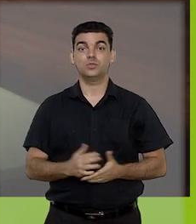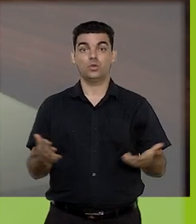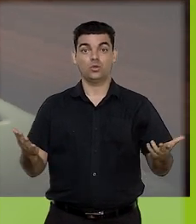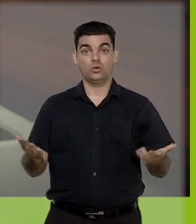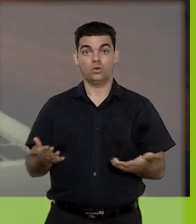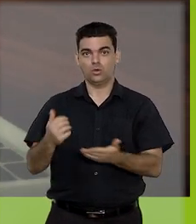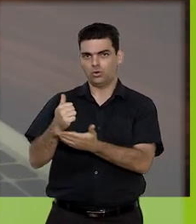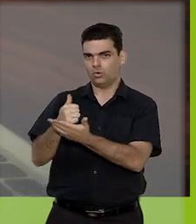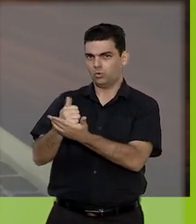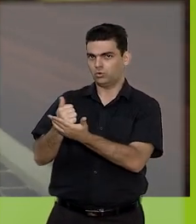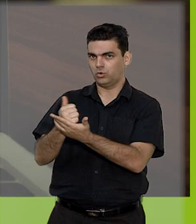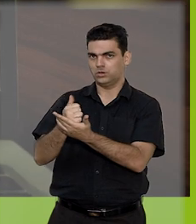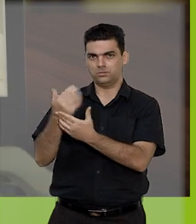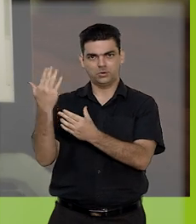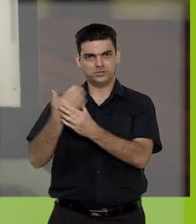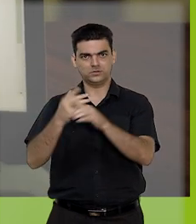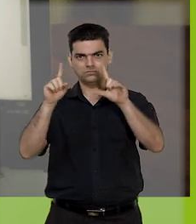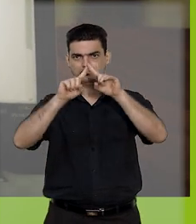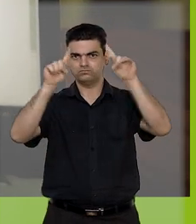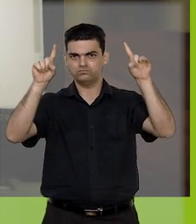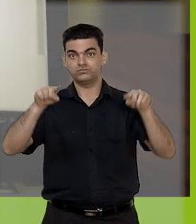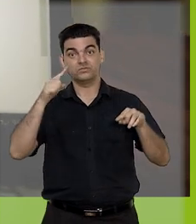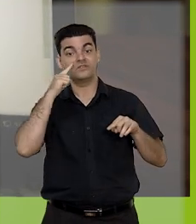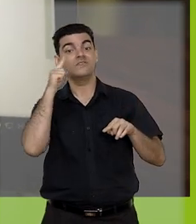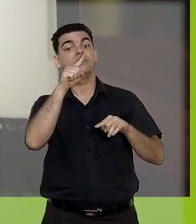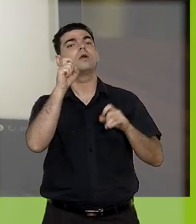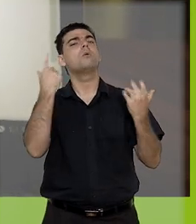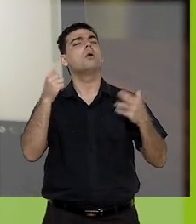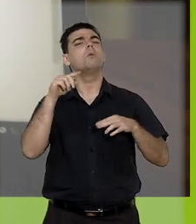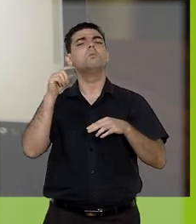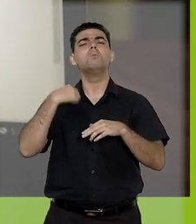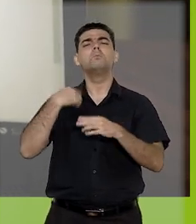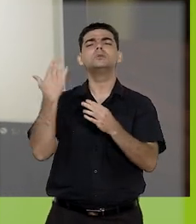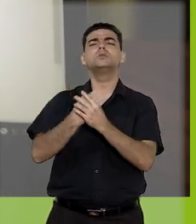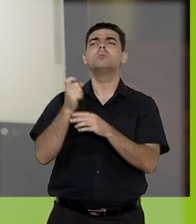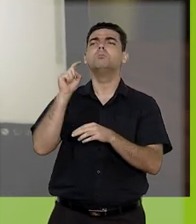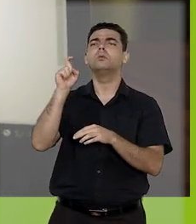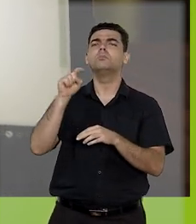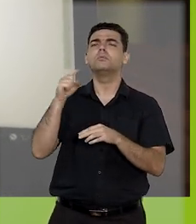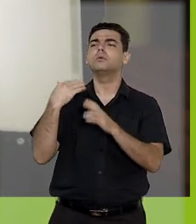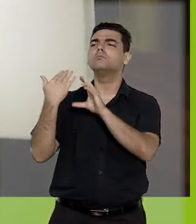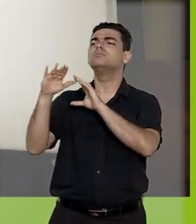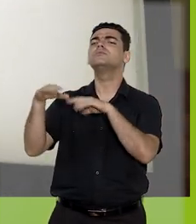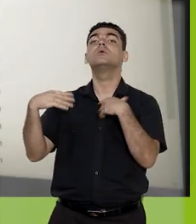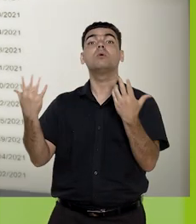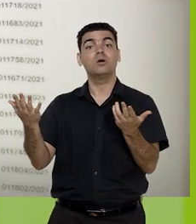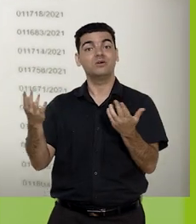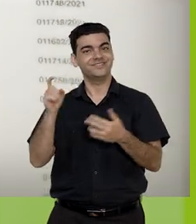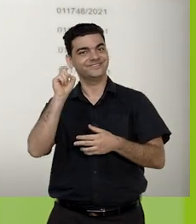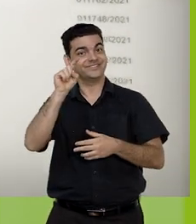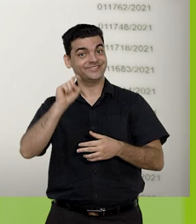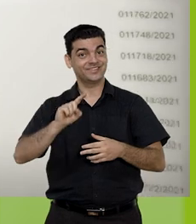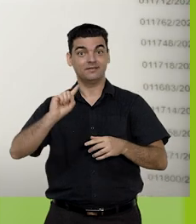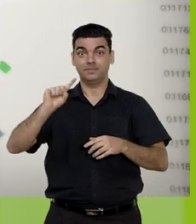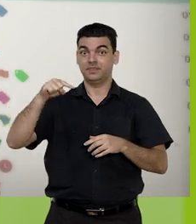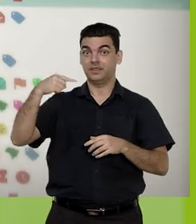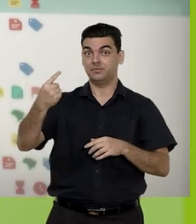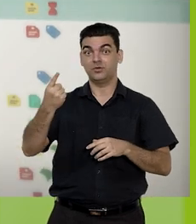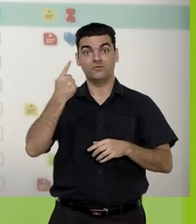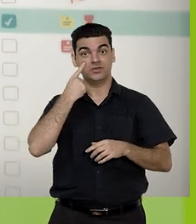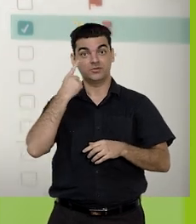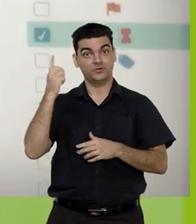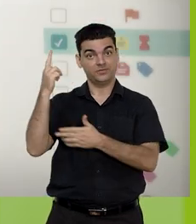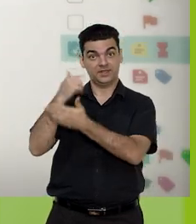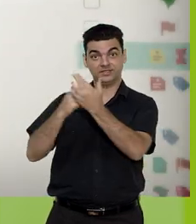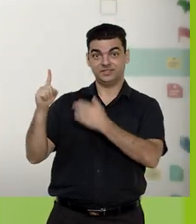Na tela Controle de Processos, marque os processos que você deseja compartilhar com outras unidades e, em seguida,